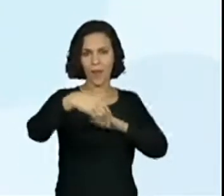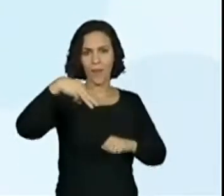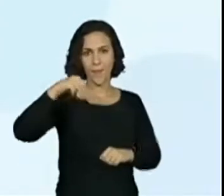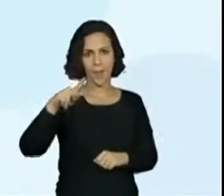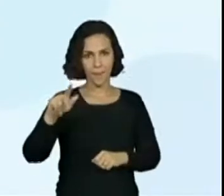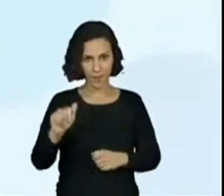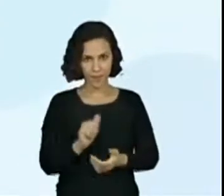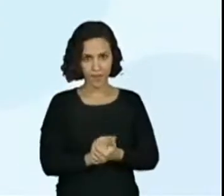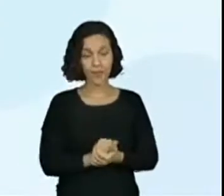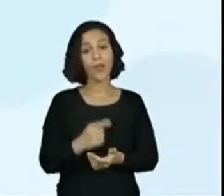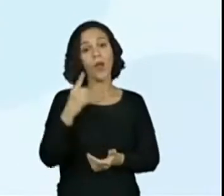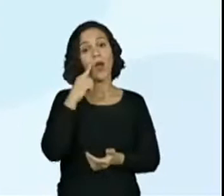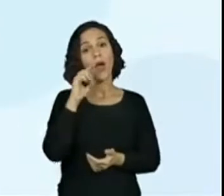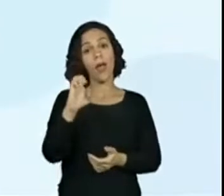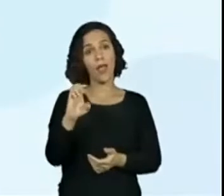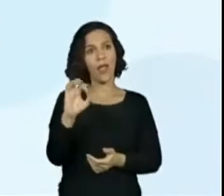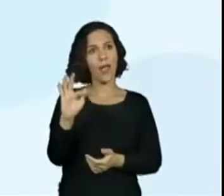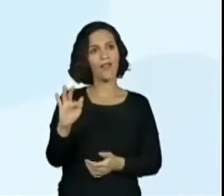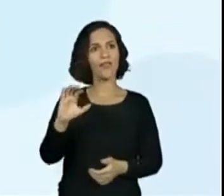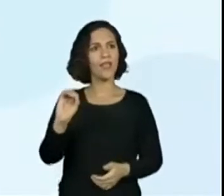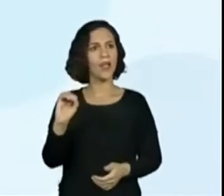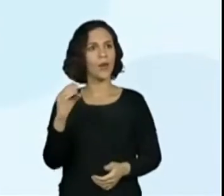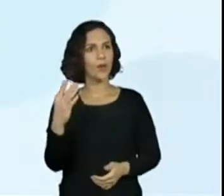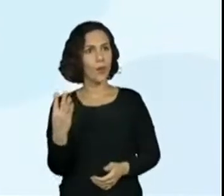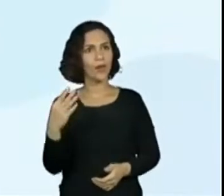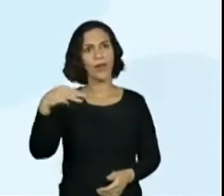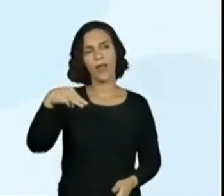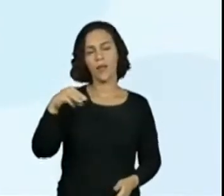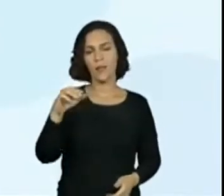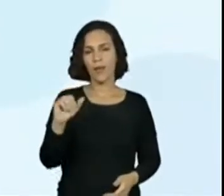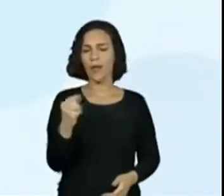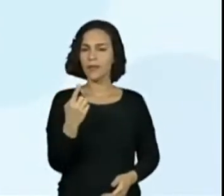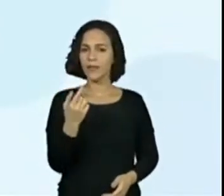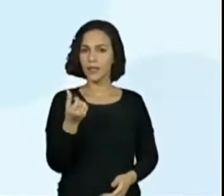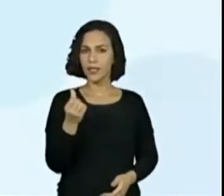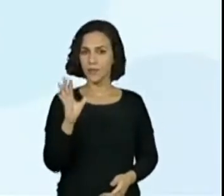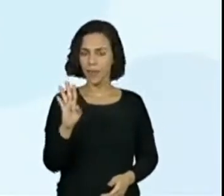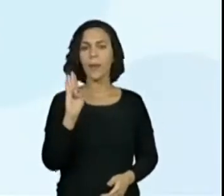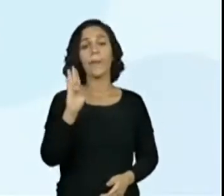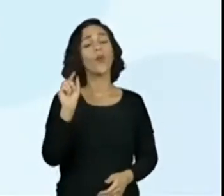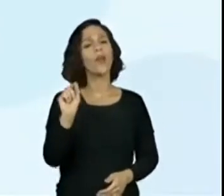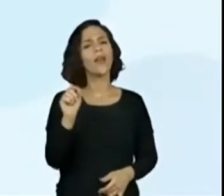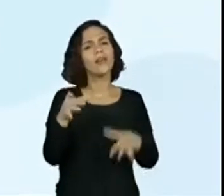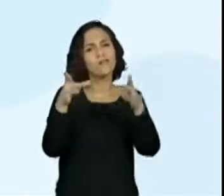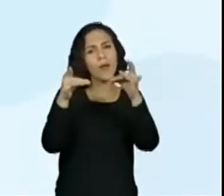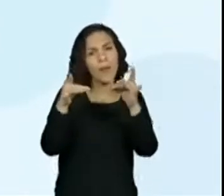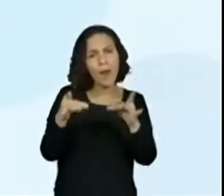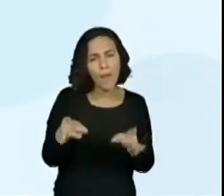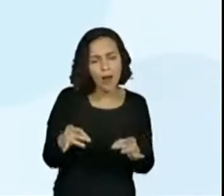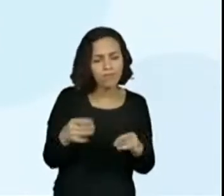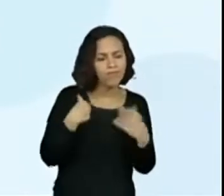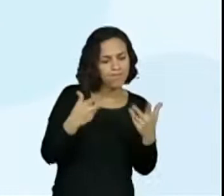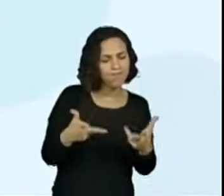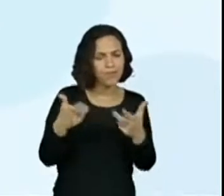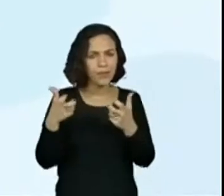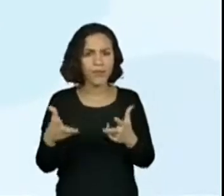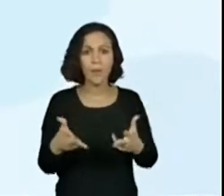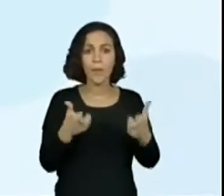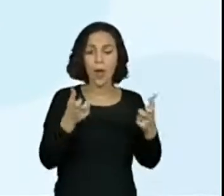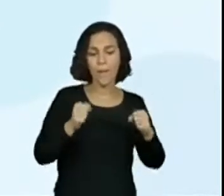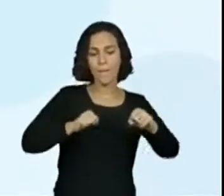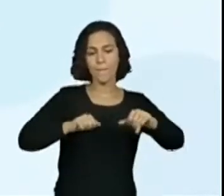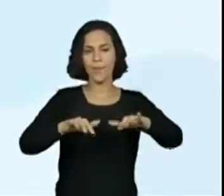EF04MA16B. de escrever, interpretar e representar a posição ou a